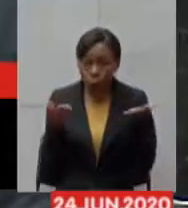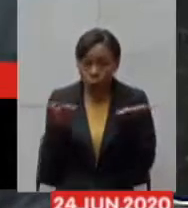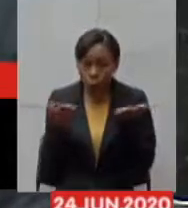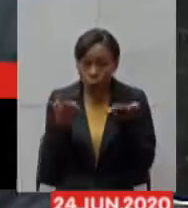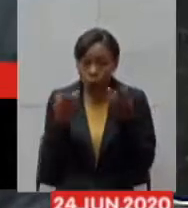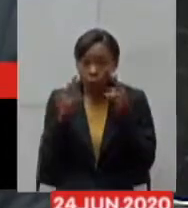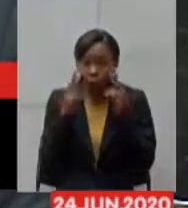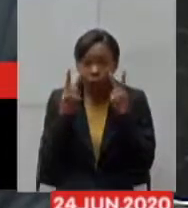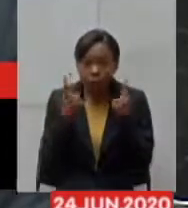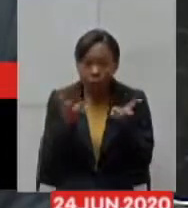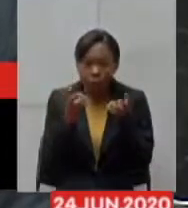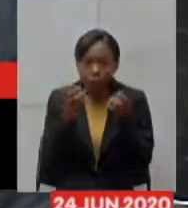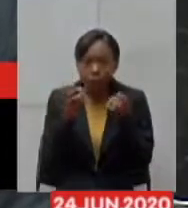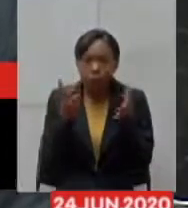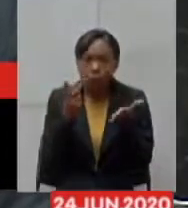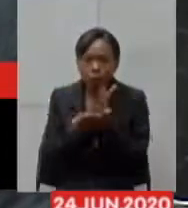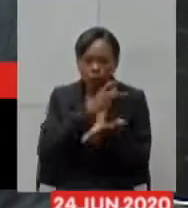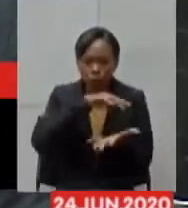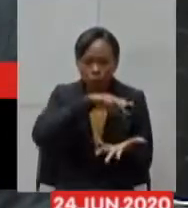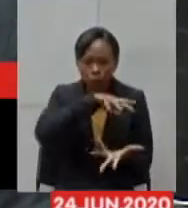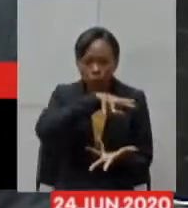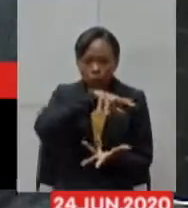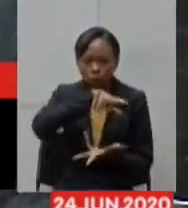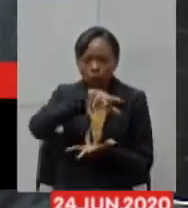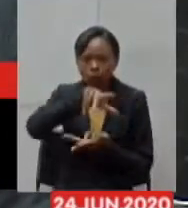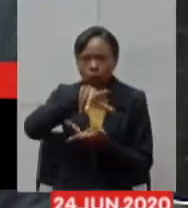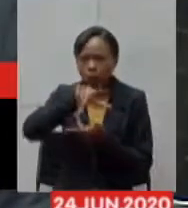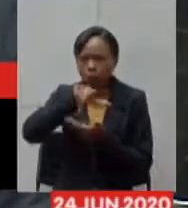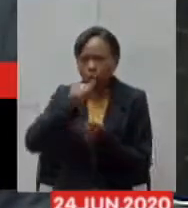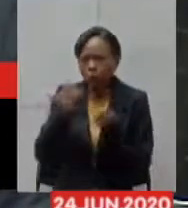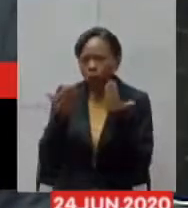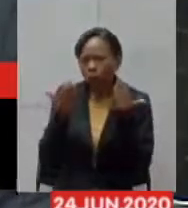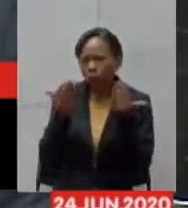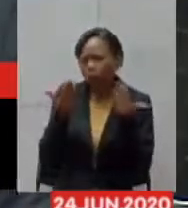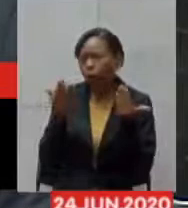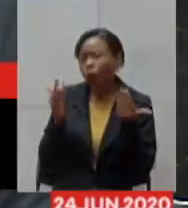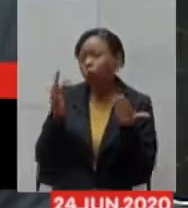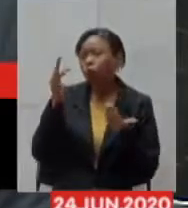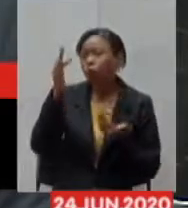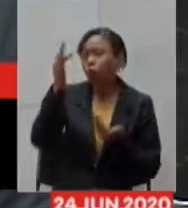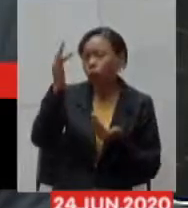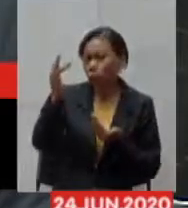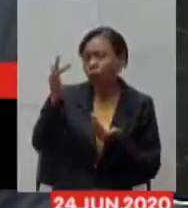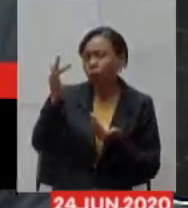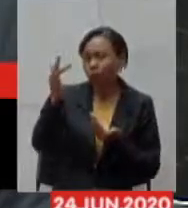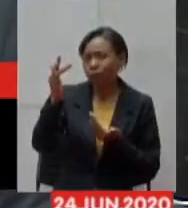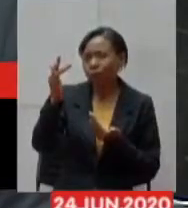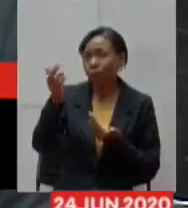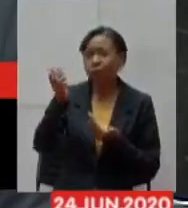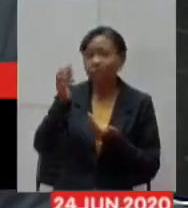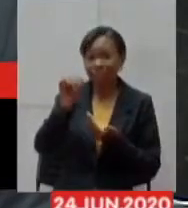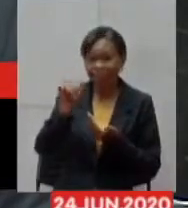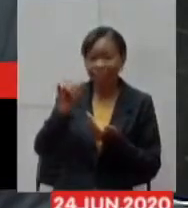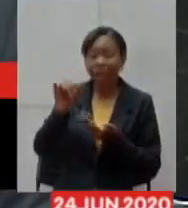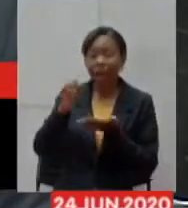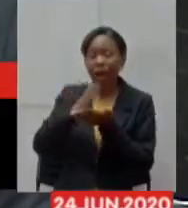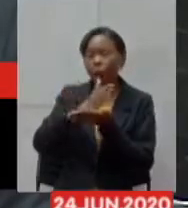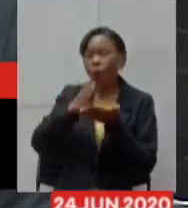no mundo com o nosso possível futuro a gente vê que países com estrutura hospitalar muito mais